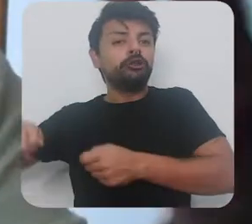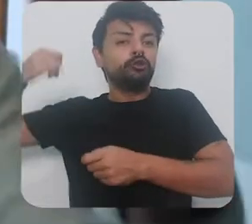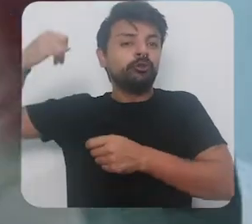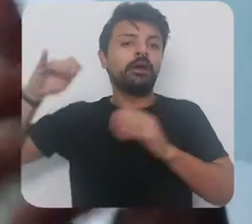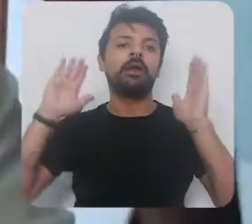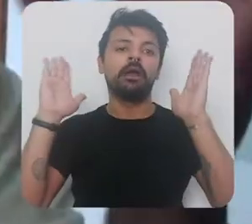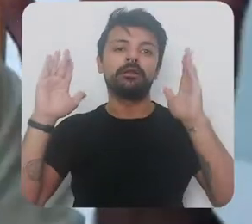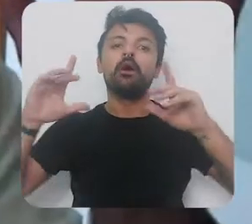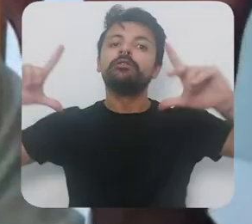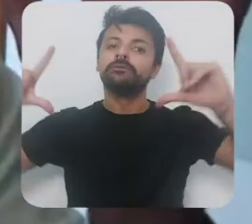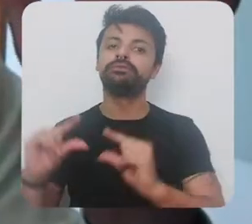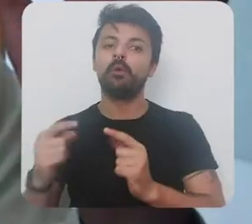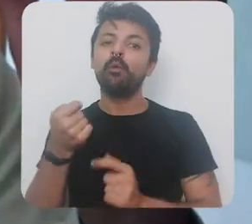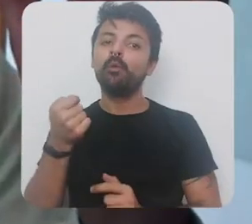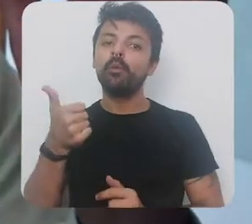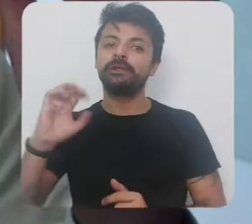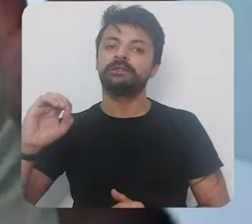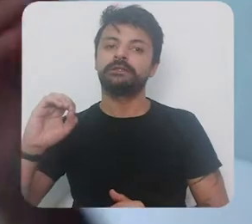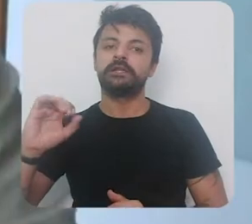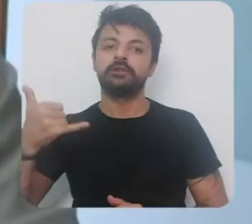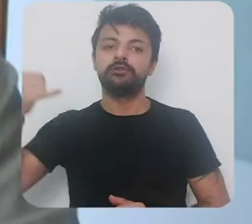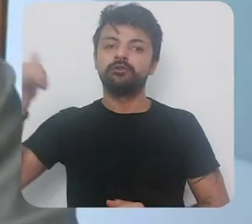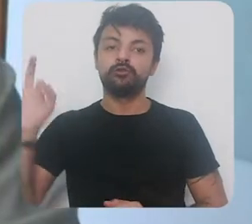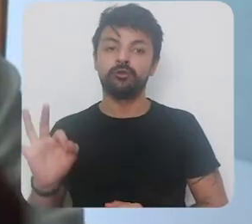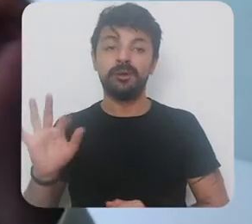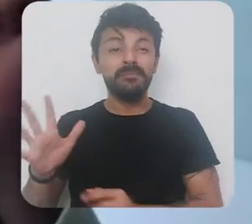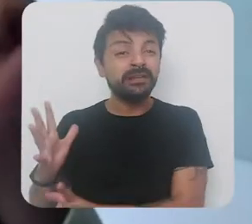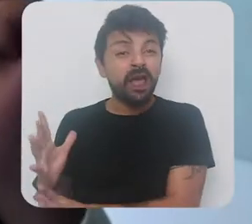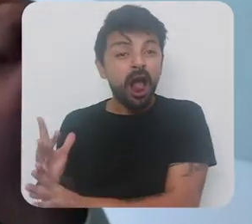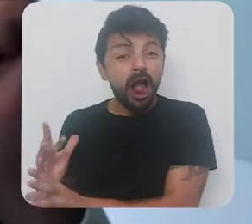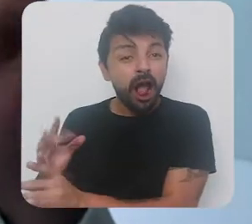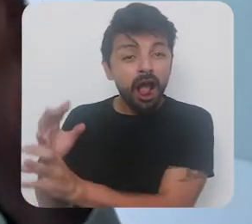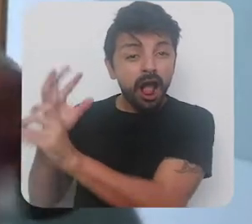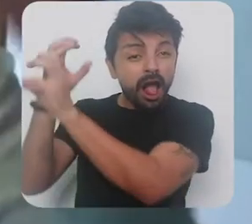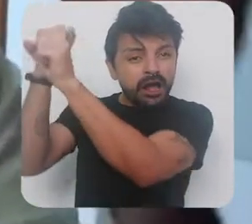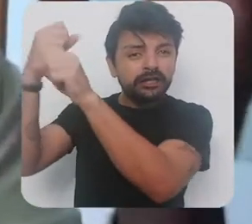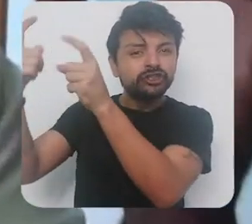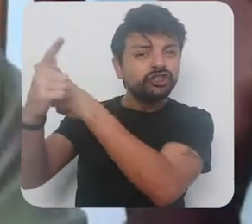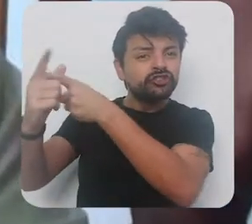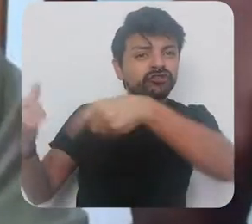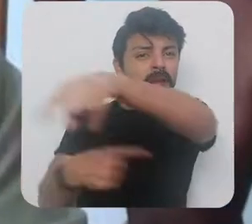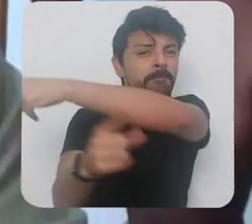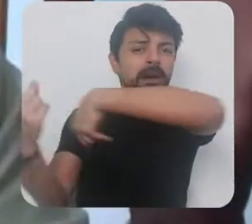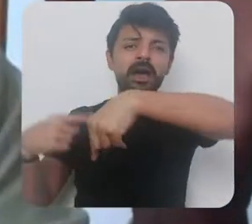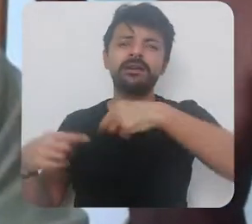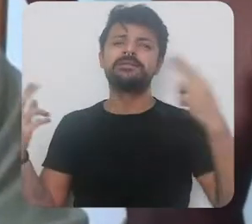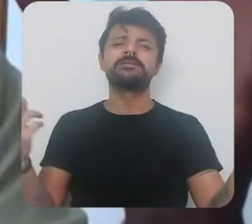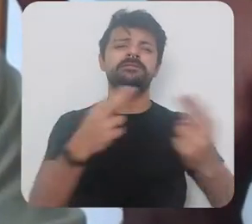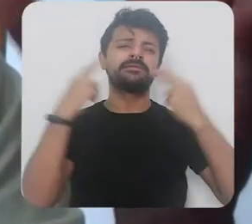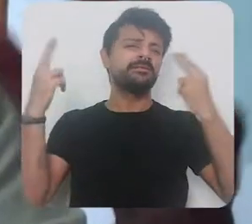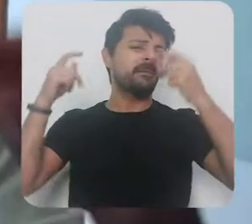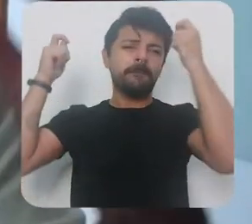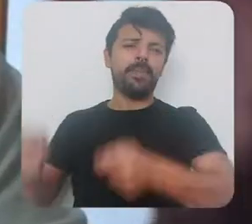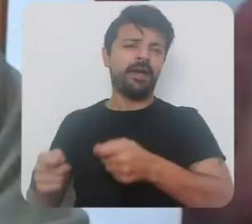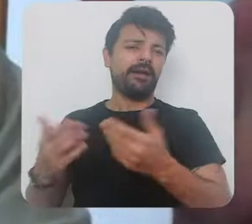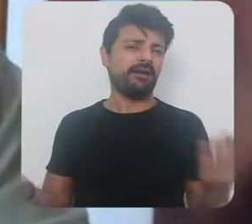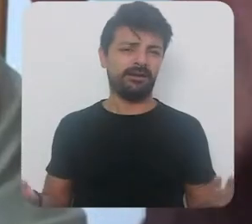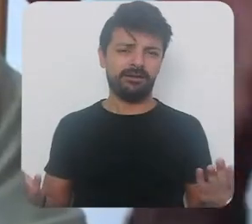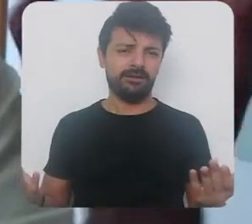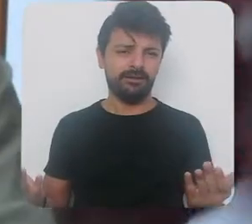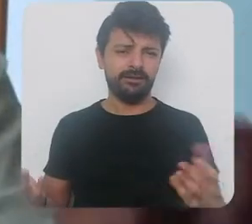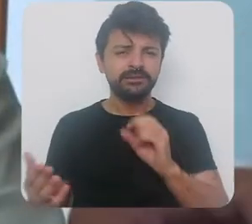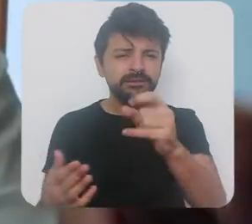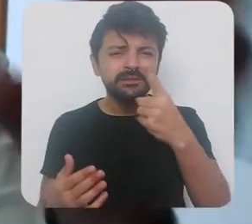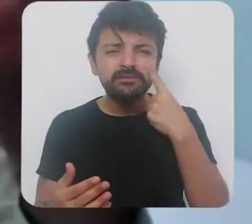juros graças a Deus hoje as taxas de juros estão quase zero né mas o montante de dívida que tá em circulação no mercado é impagável